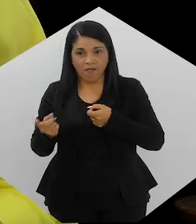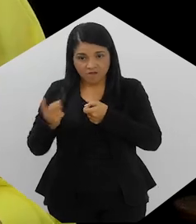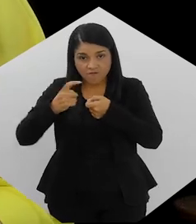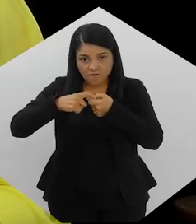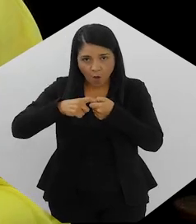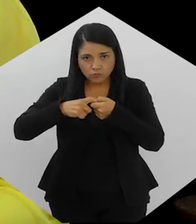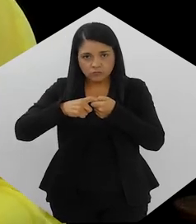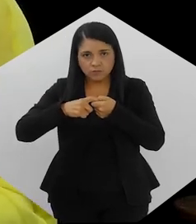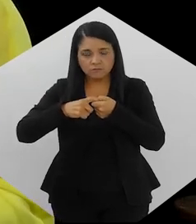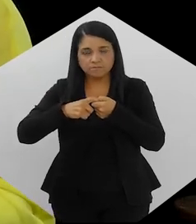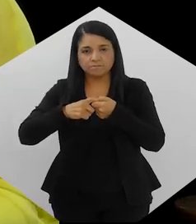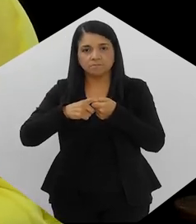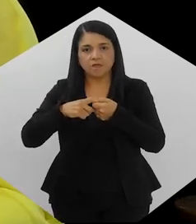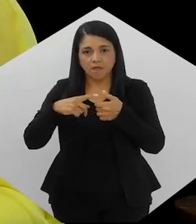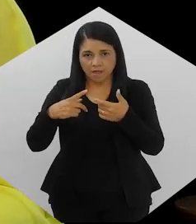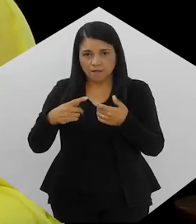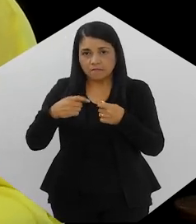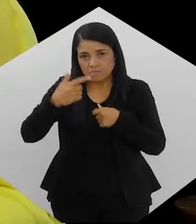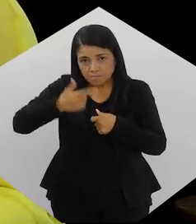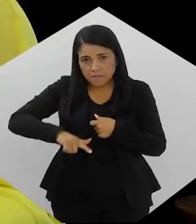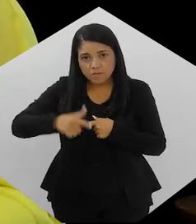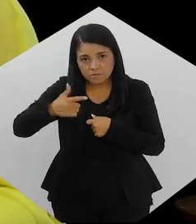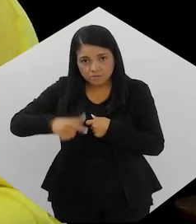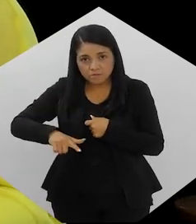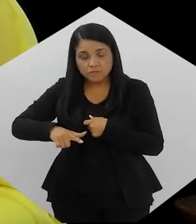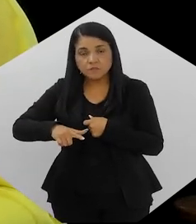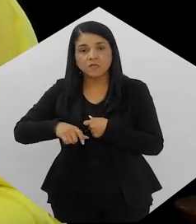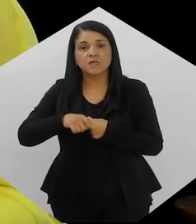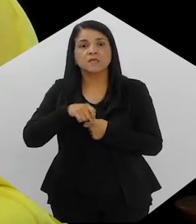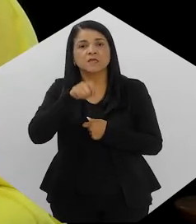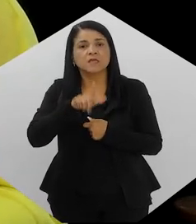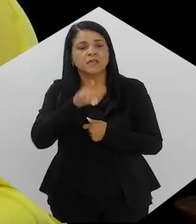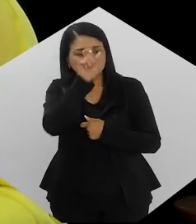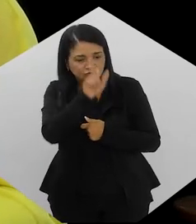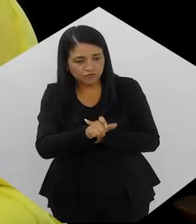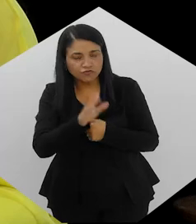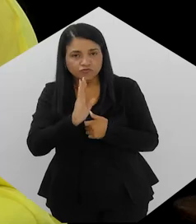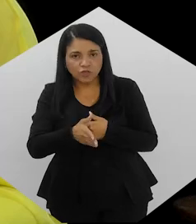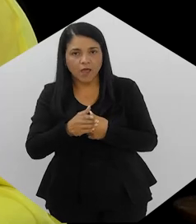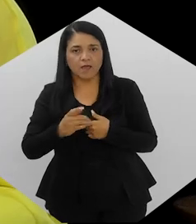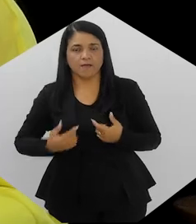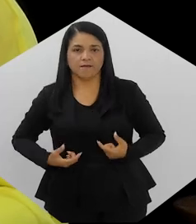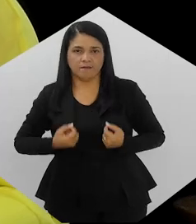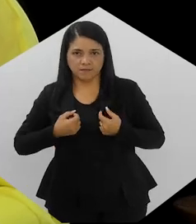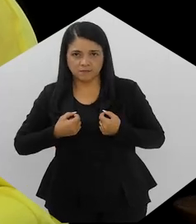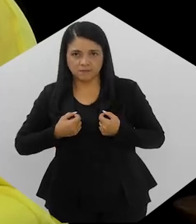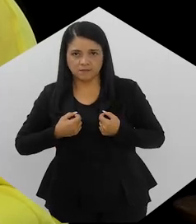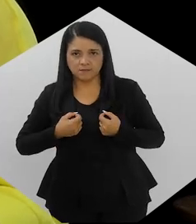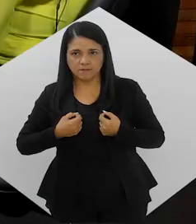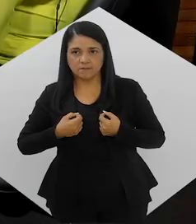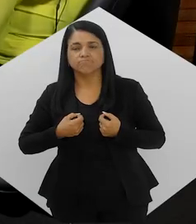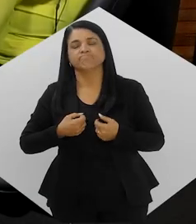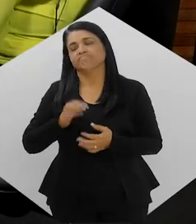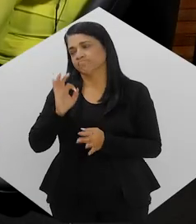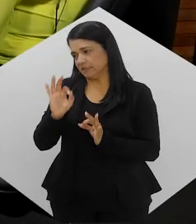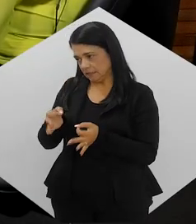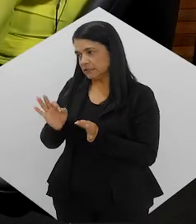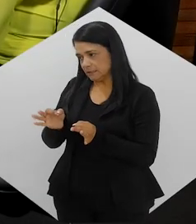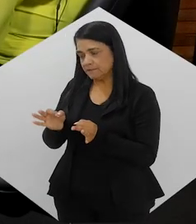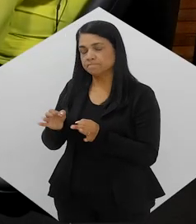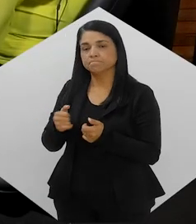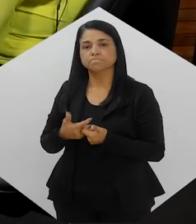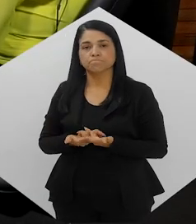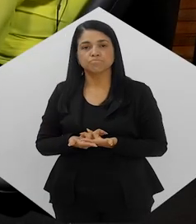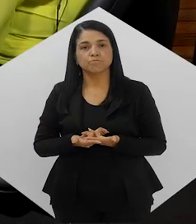a recorrência ela pode vir a acontecer muito mais em quem já teve câncer de pulmão, é isso? Com